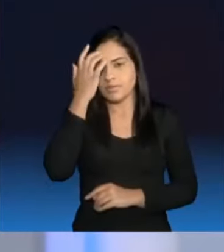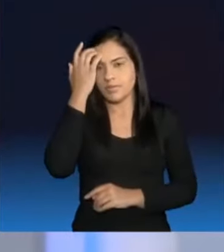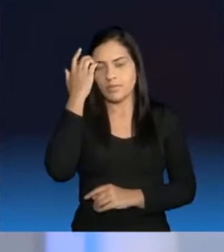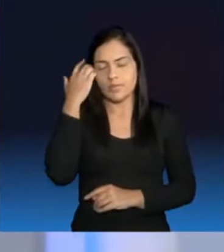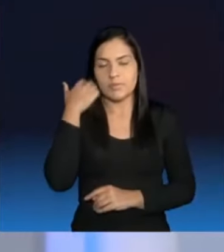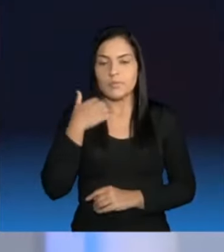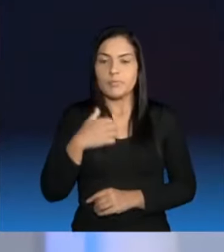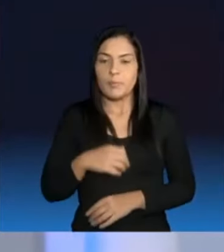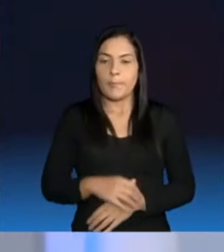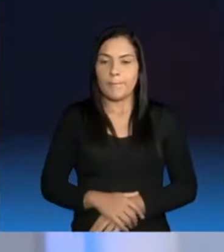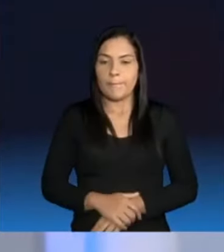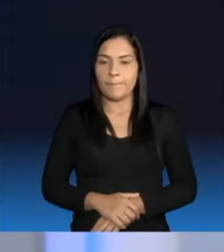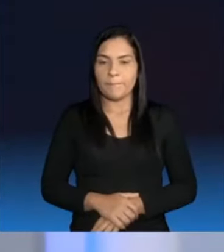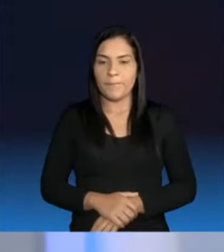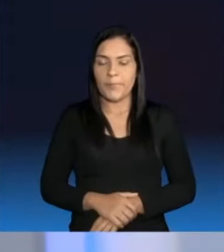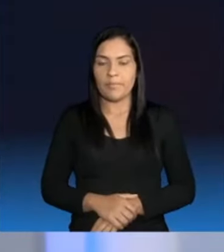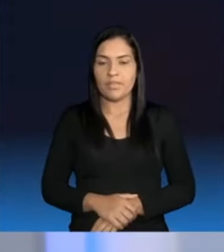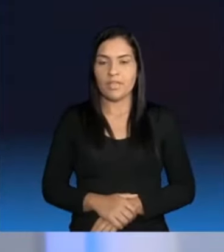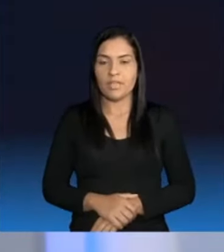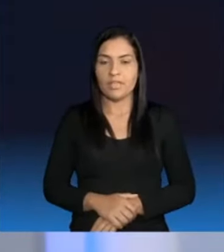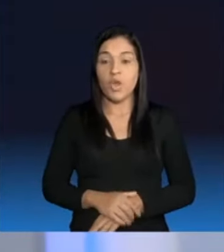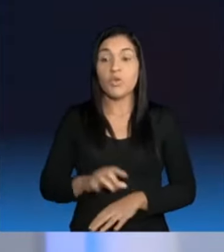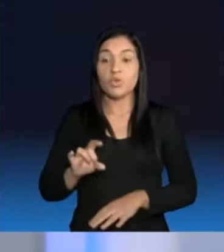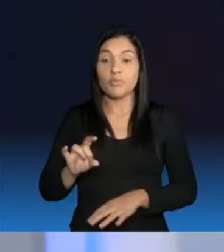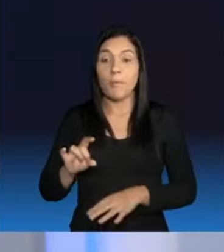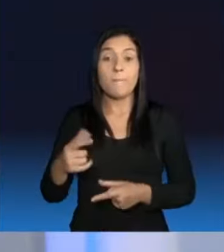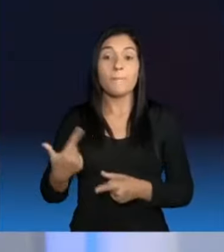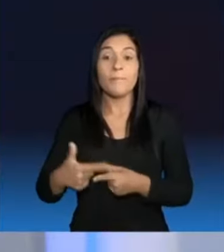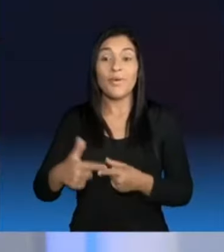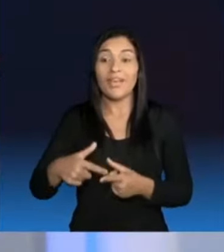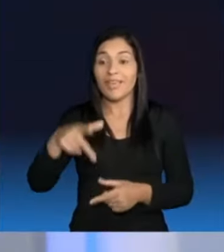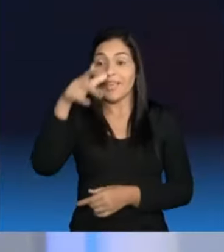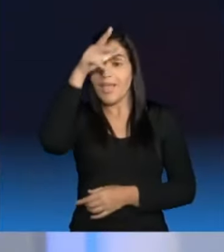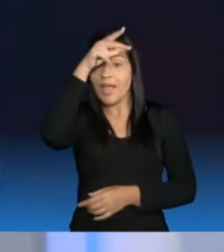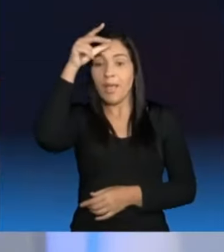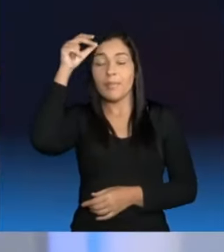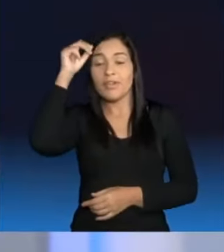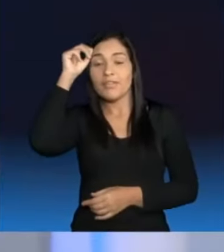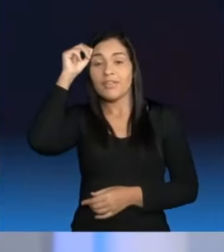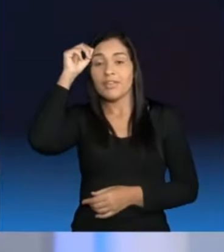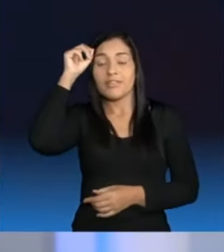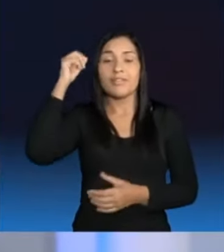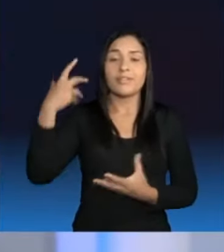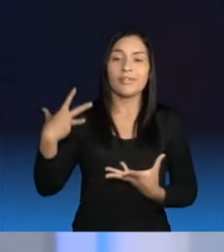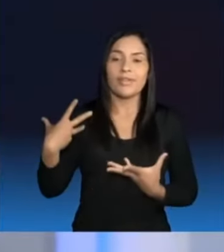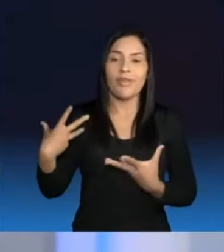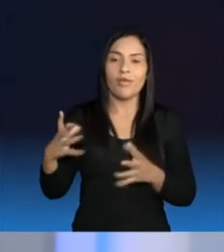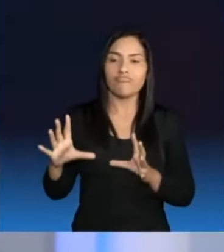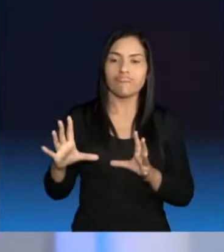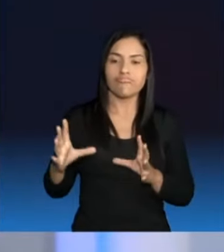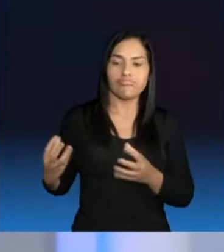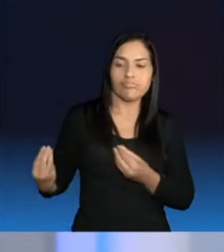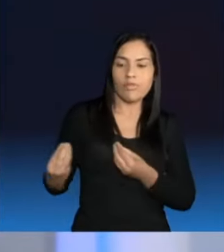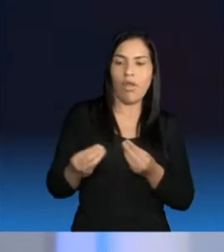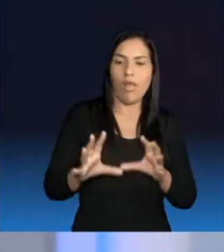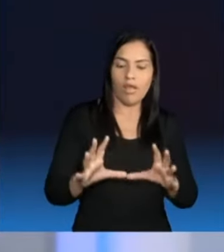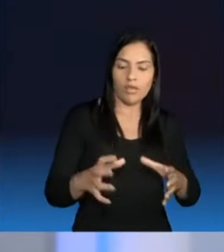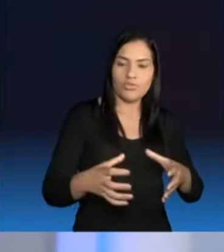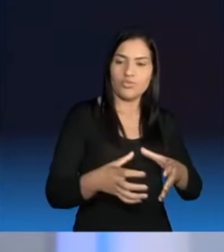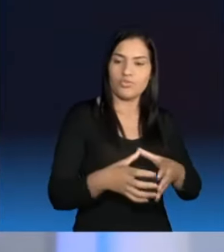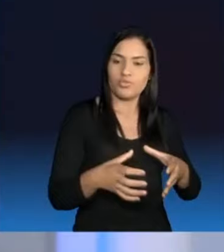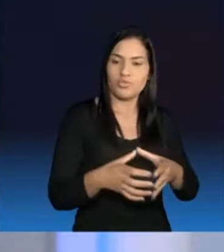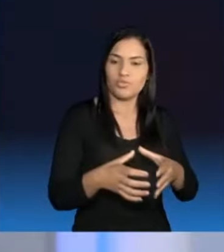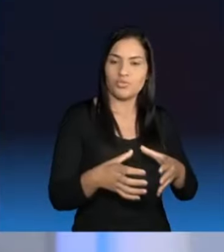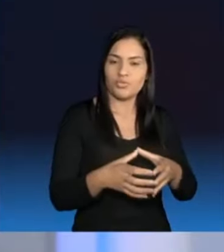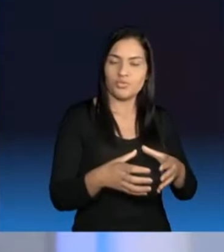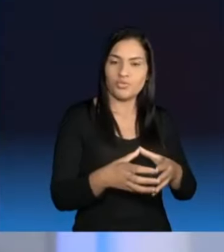São recursos que só pelo município não implementar, por exemplo, as equipes multi, aquelas equipes multidisciplinares, só por não